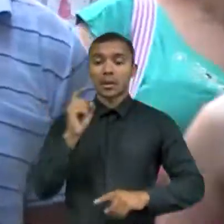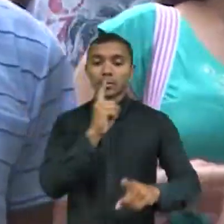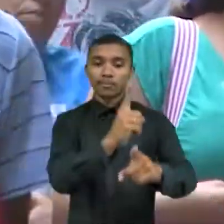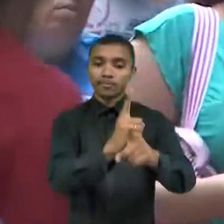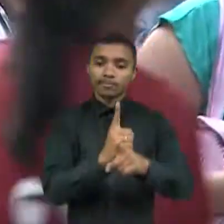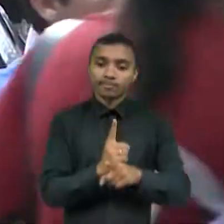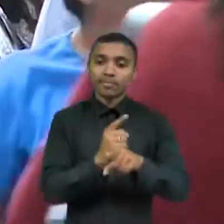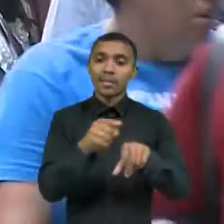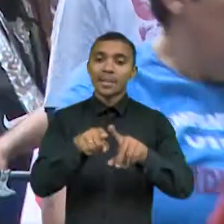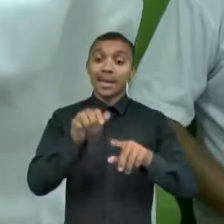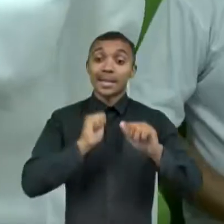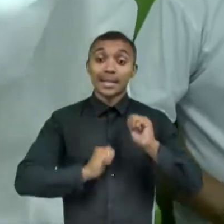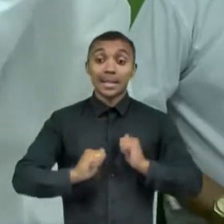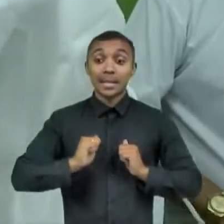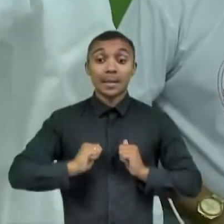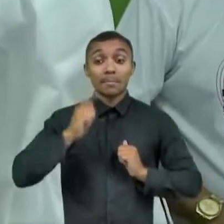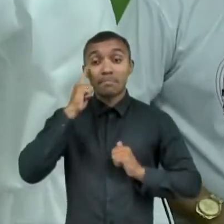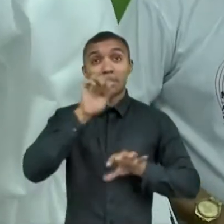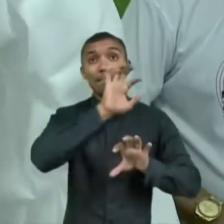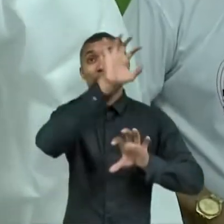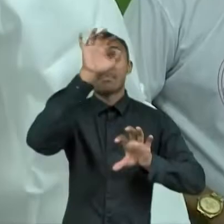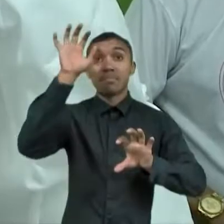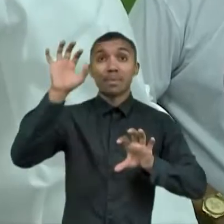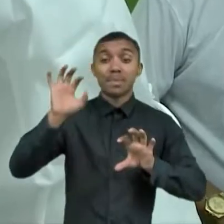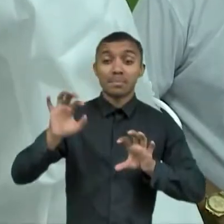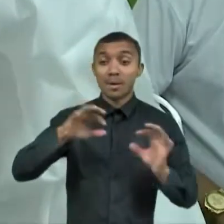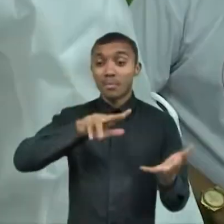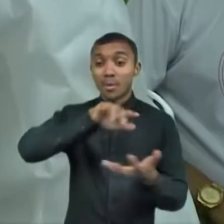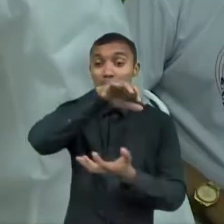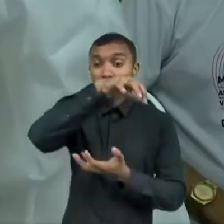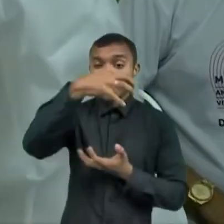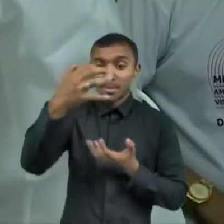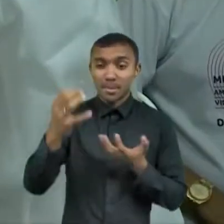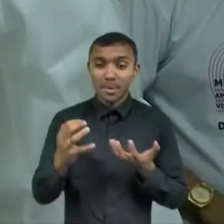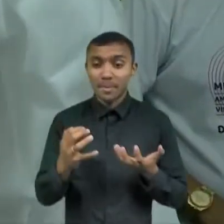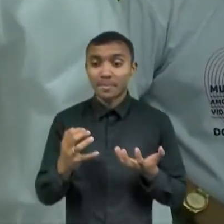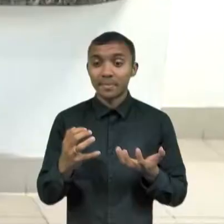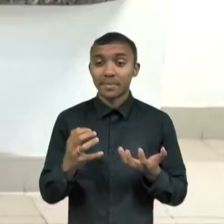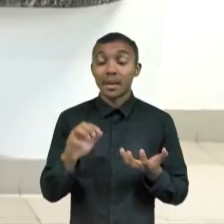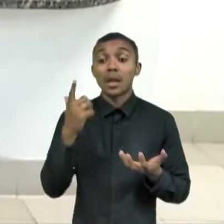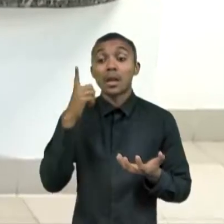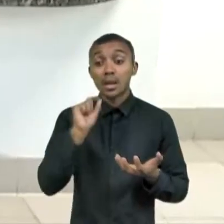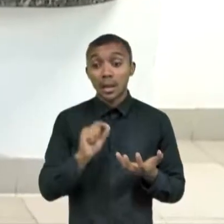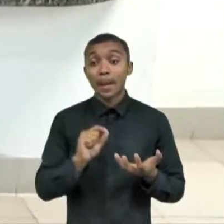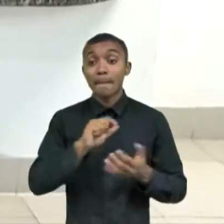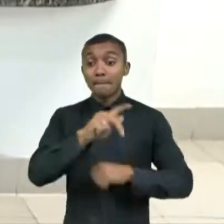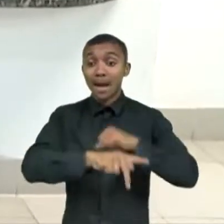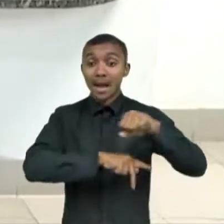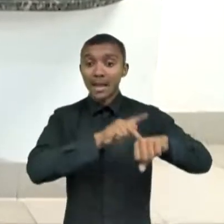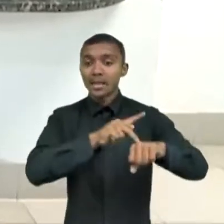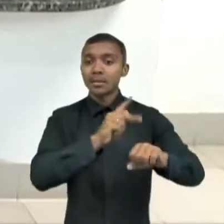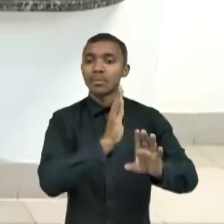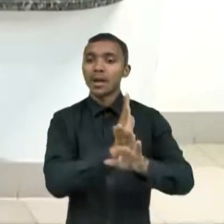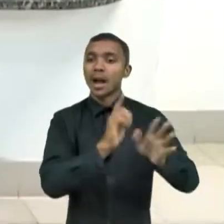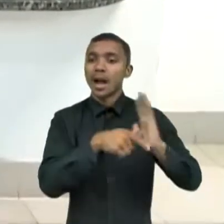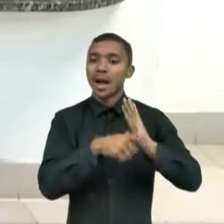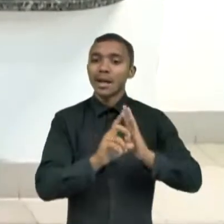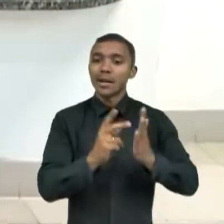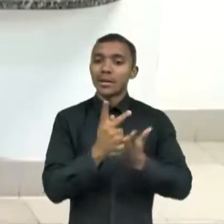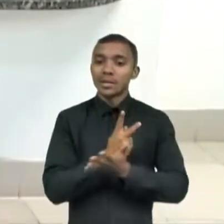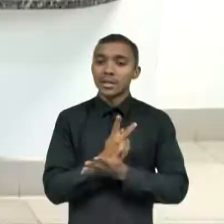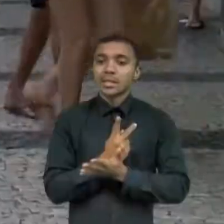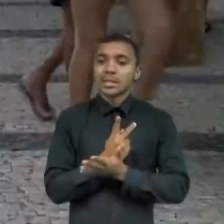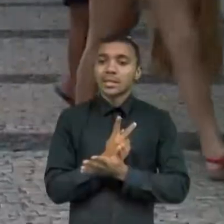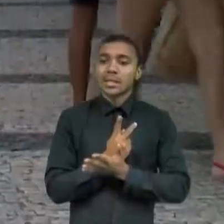ansiedade em todo o mundo. Os países mais atingidos pela pandemia foram aqueles que mais tiveram aumento na prevalência dos dois tipos de